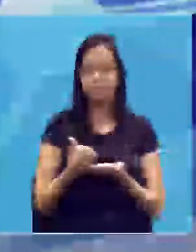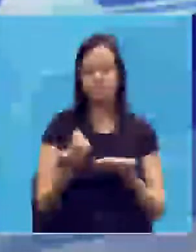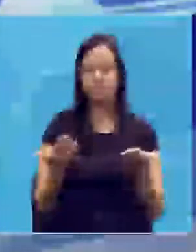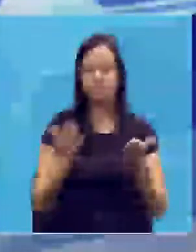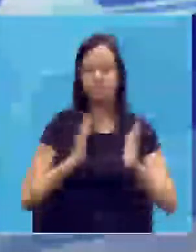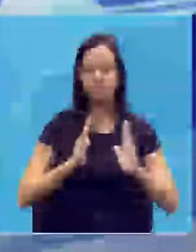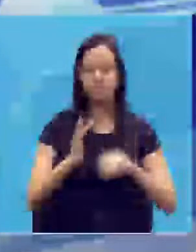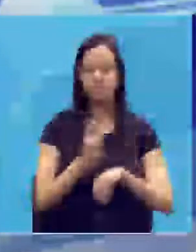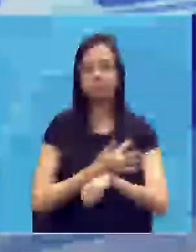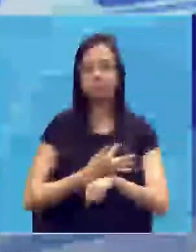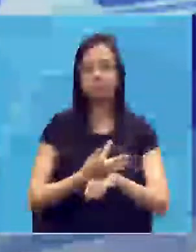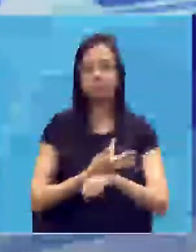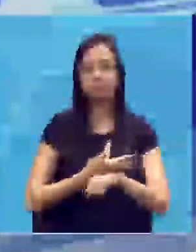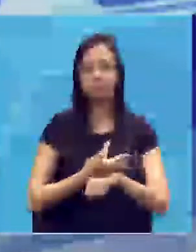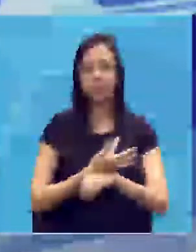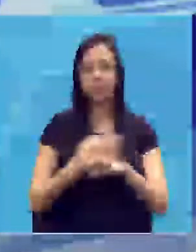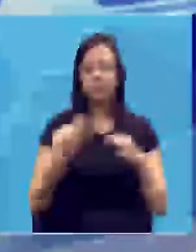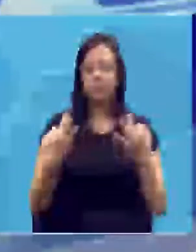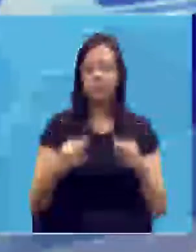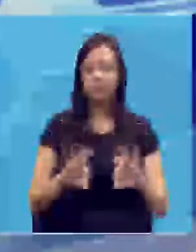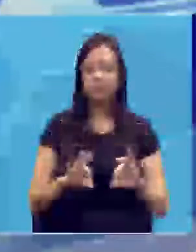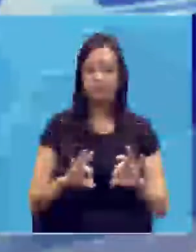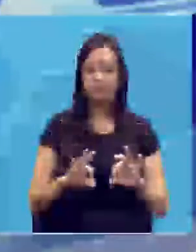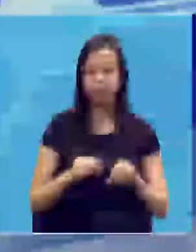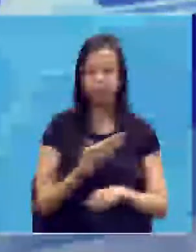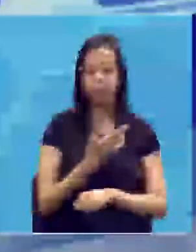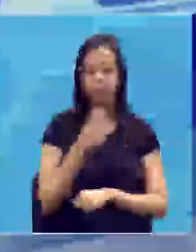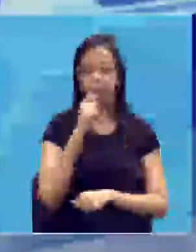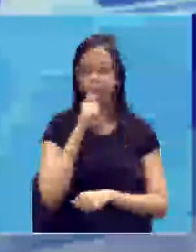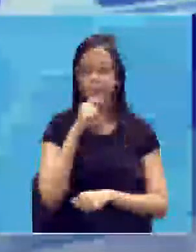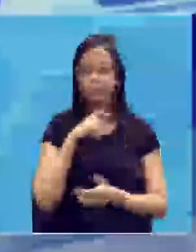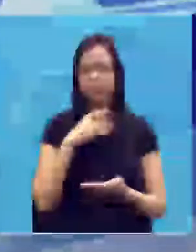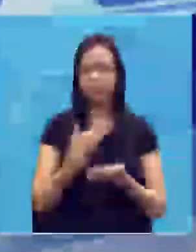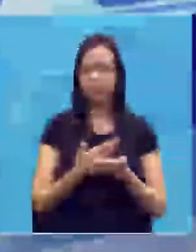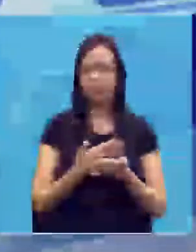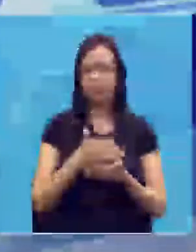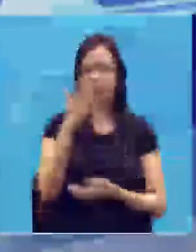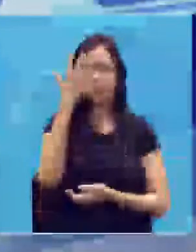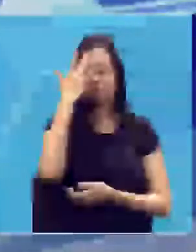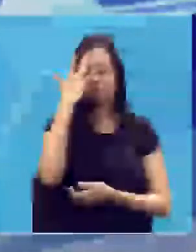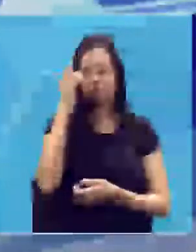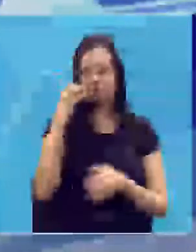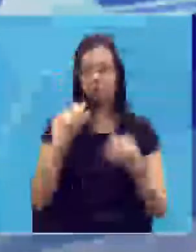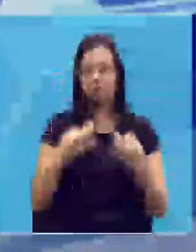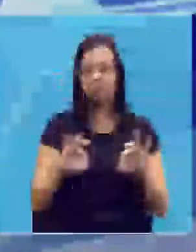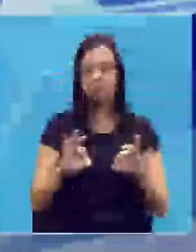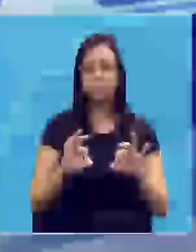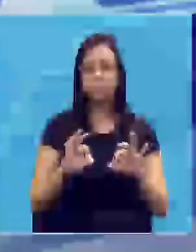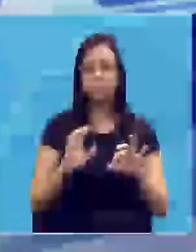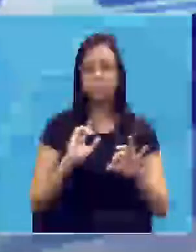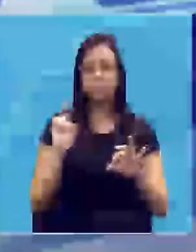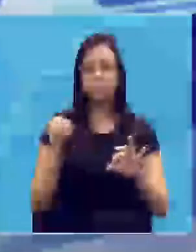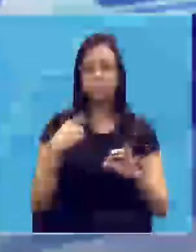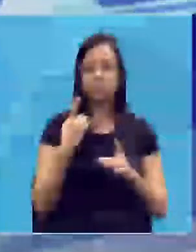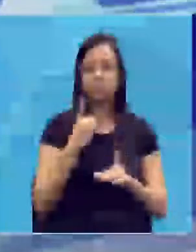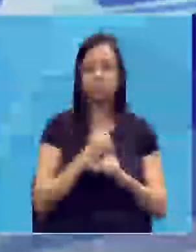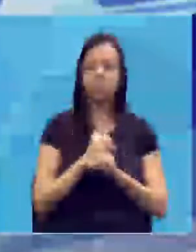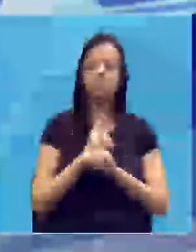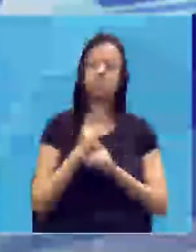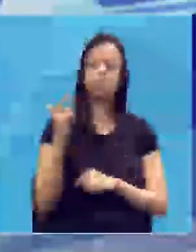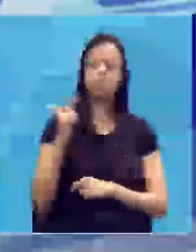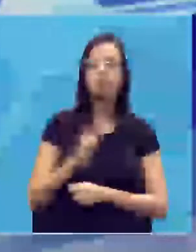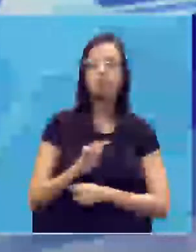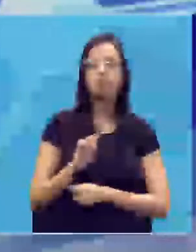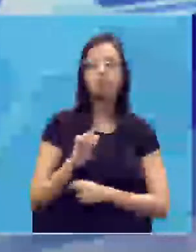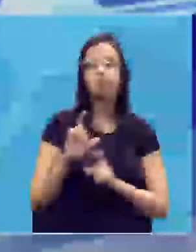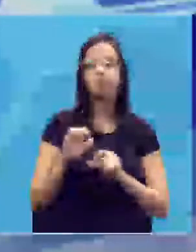recesso, de férias, tá? Vocês ainda vão ter aulas amanhã, tá? A gente se encontra novamente, eu estarei aqui